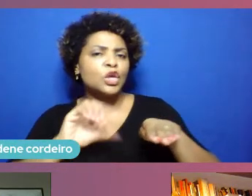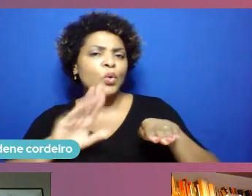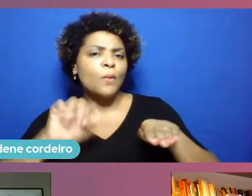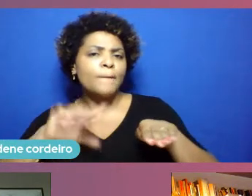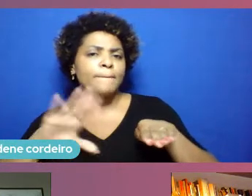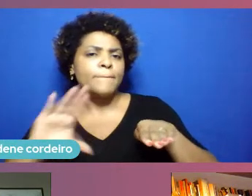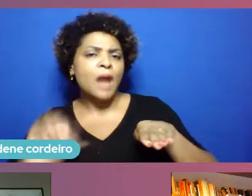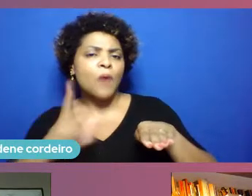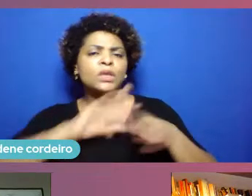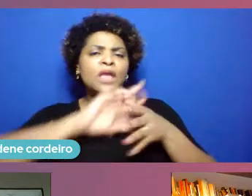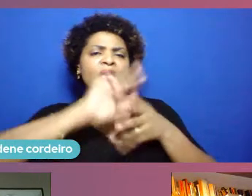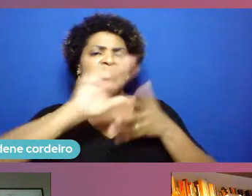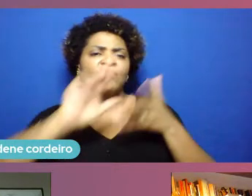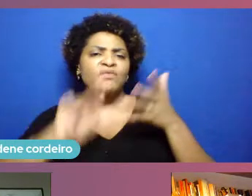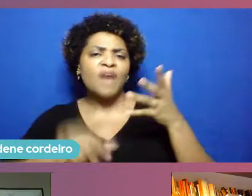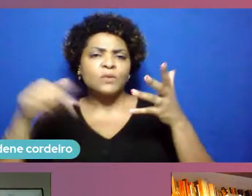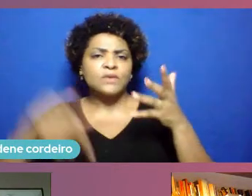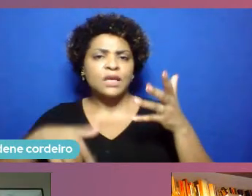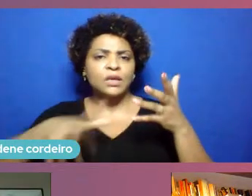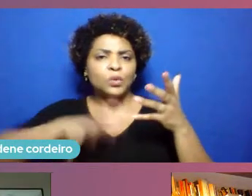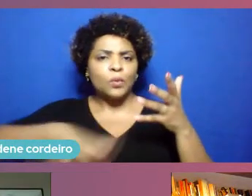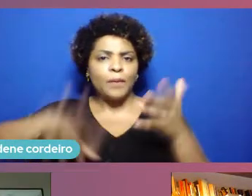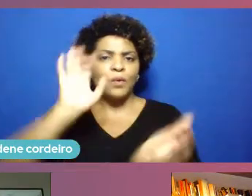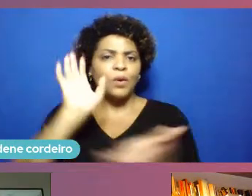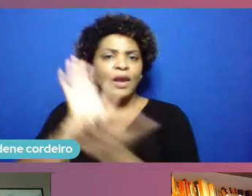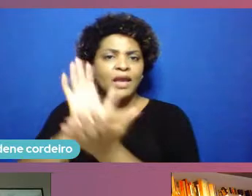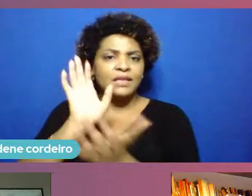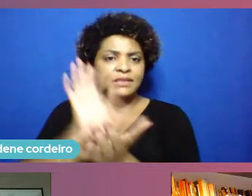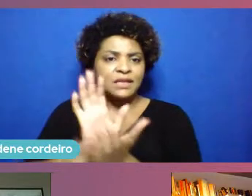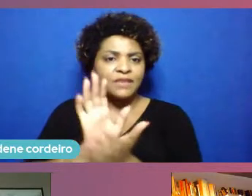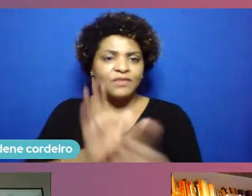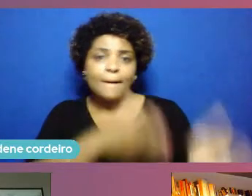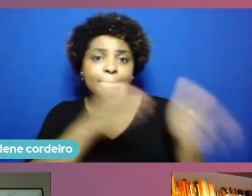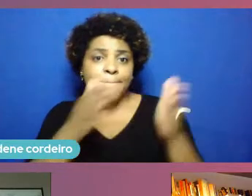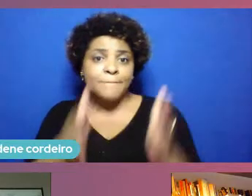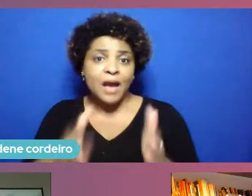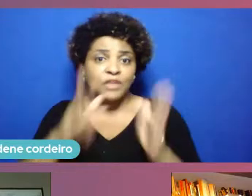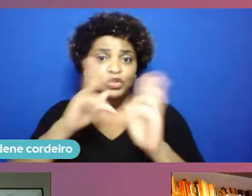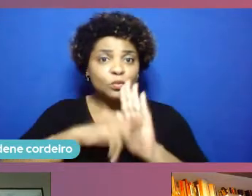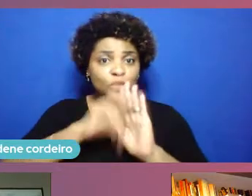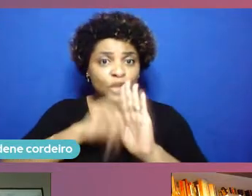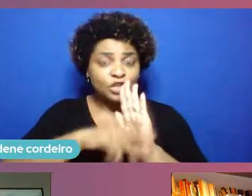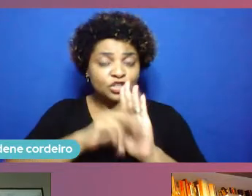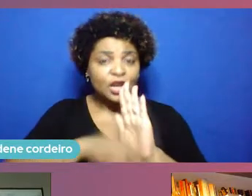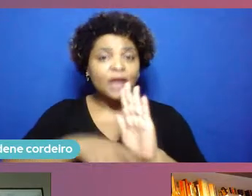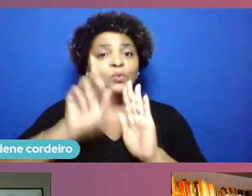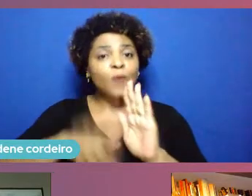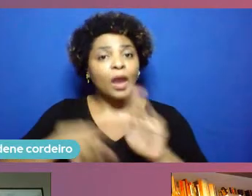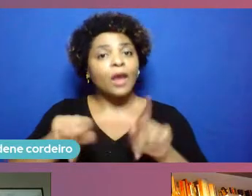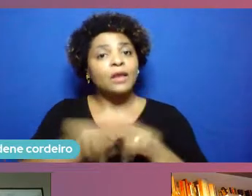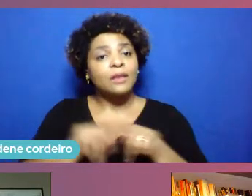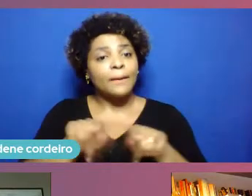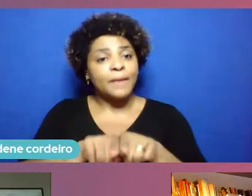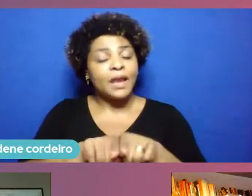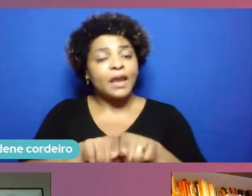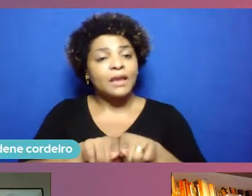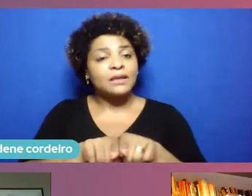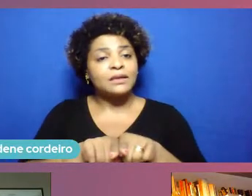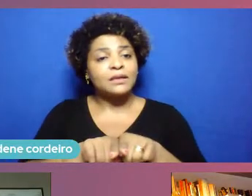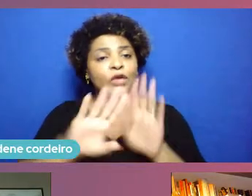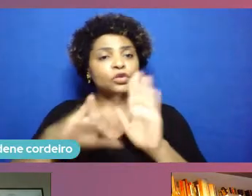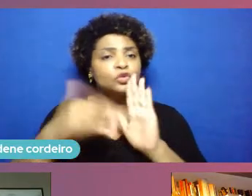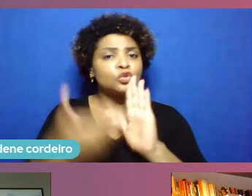aqui do bairro do Recife e parte desse projeto estou contando isso tudo para dizer que parte desse projeto também prevê a infraestrutura lógica de